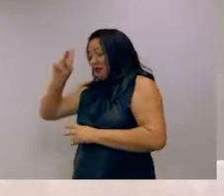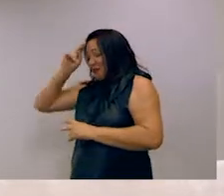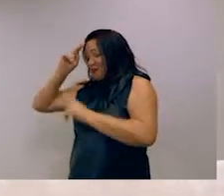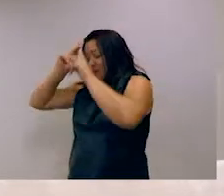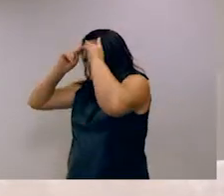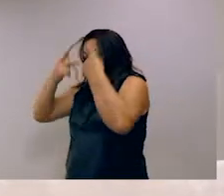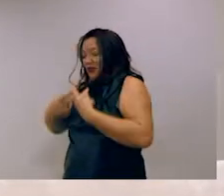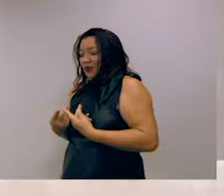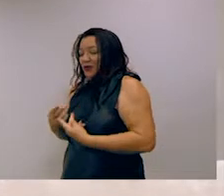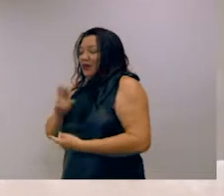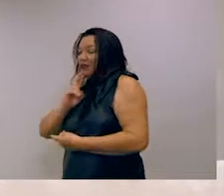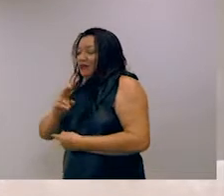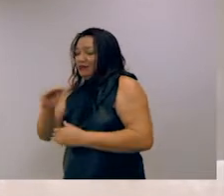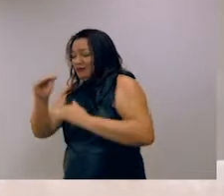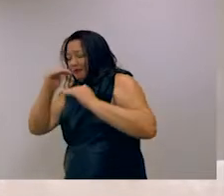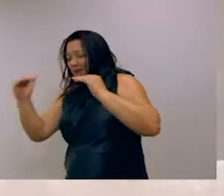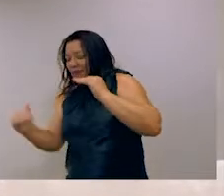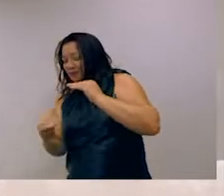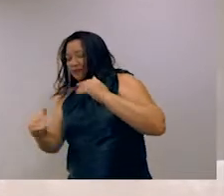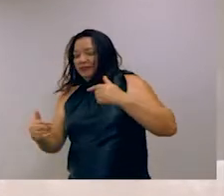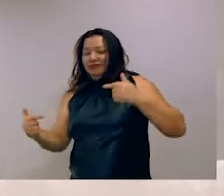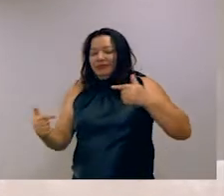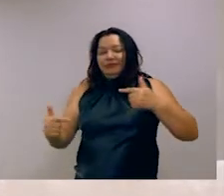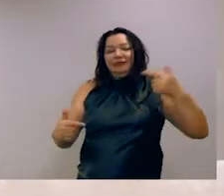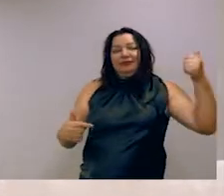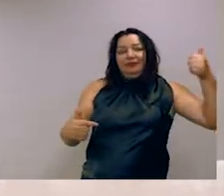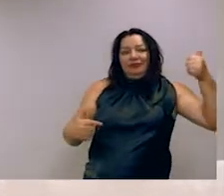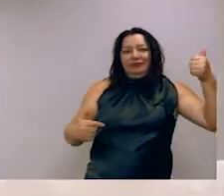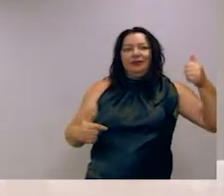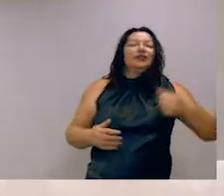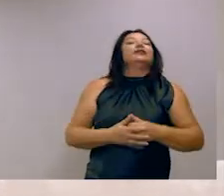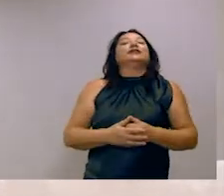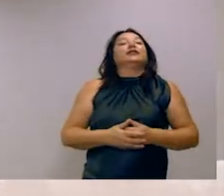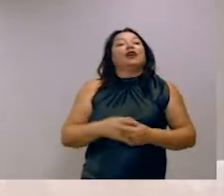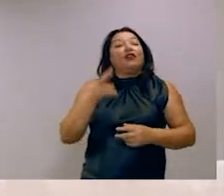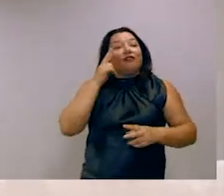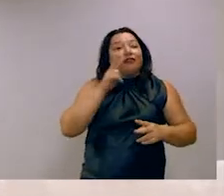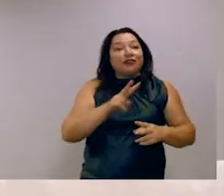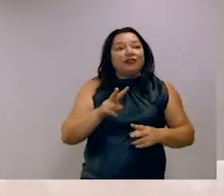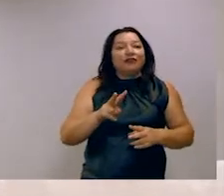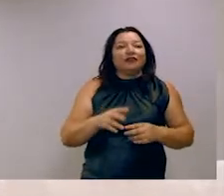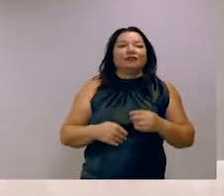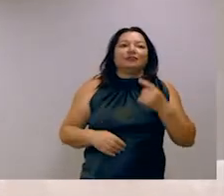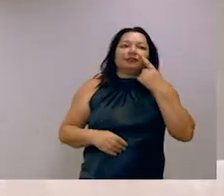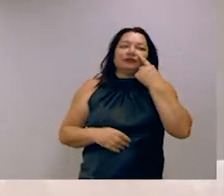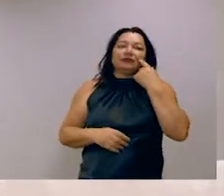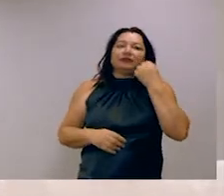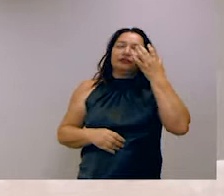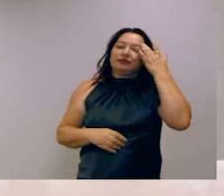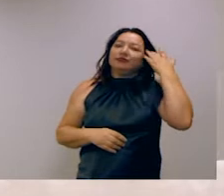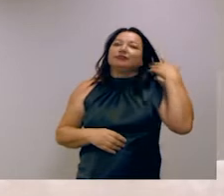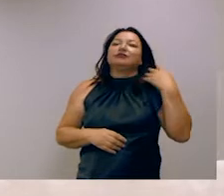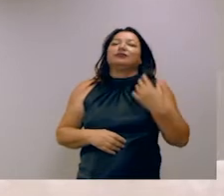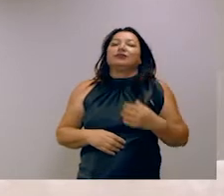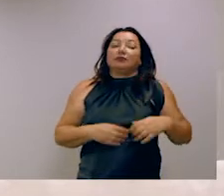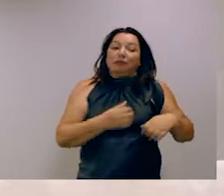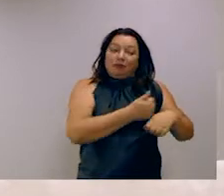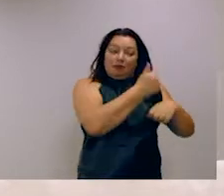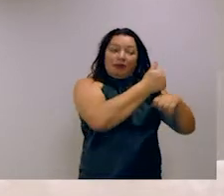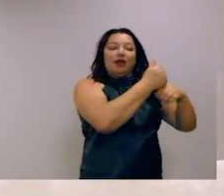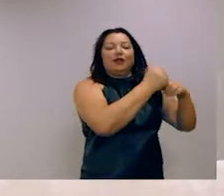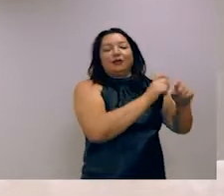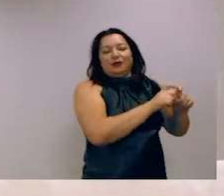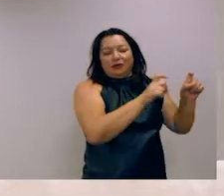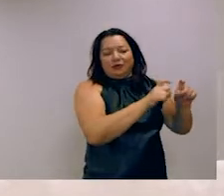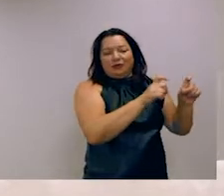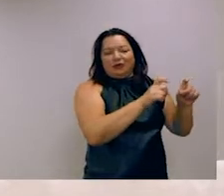junho de 2019 o XGLNet que é baseado no BERT. E você vê que ele foi significativamente melhor do que